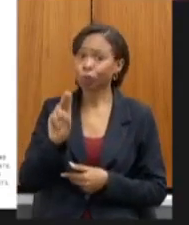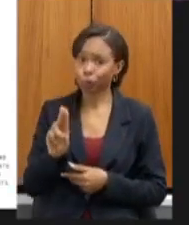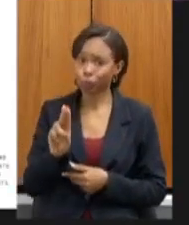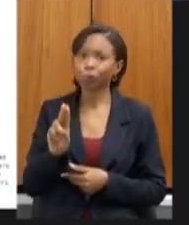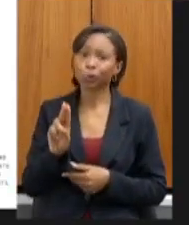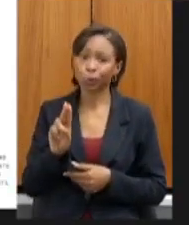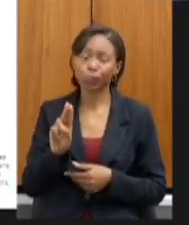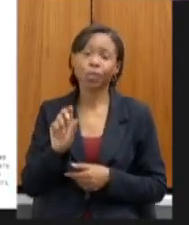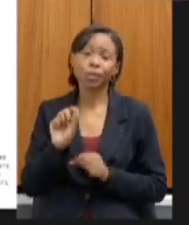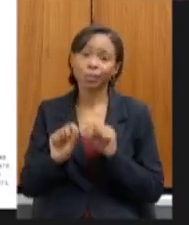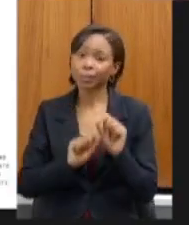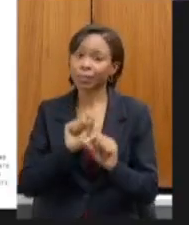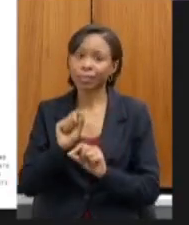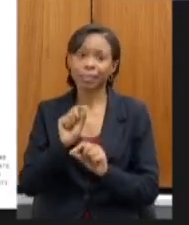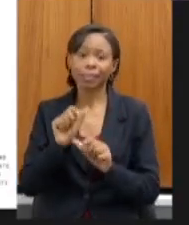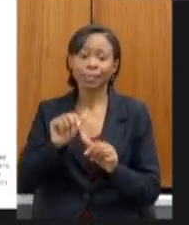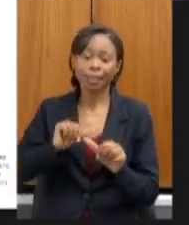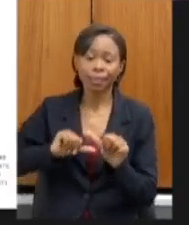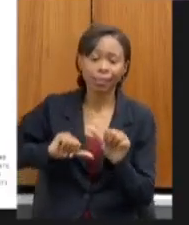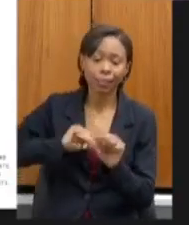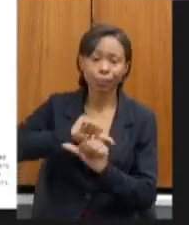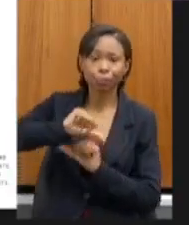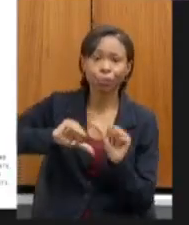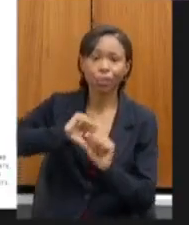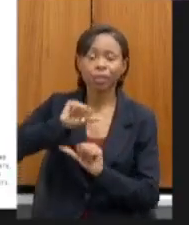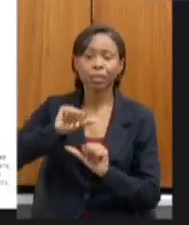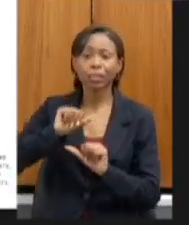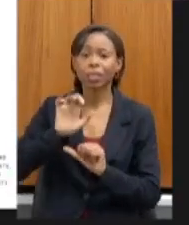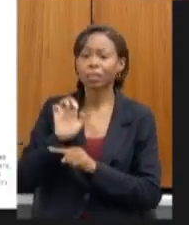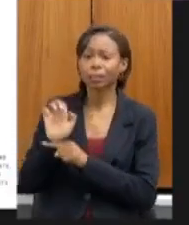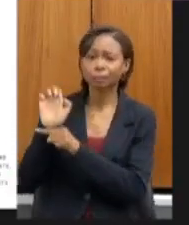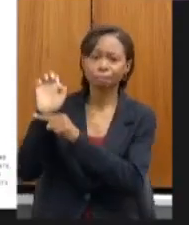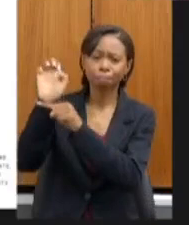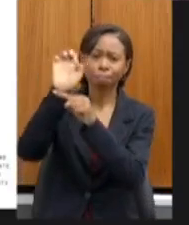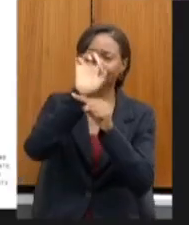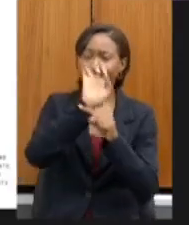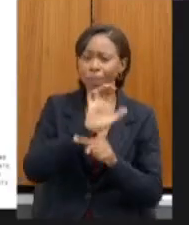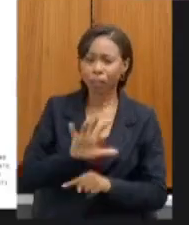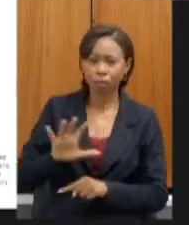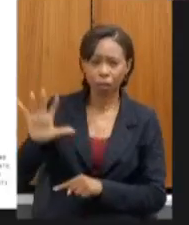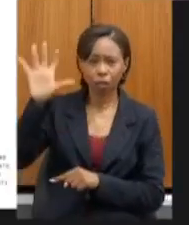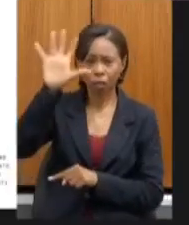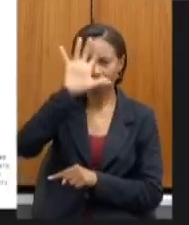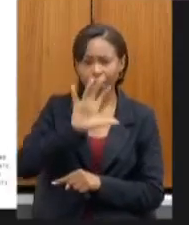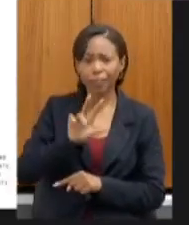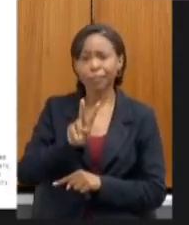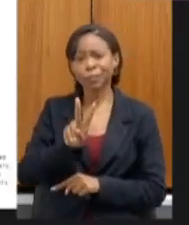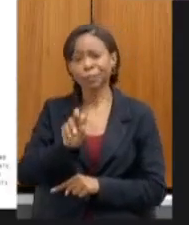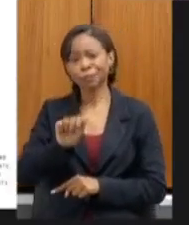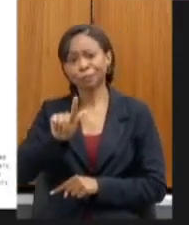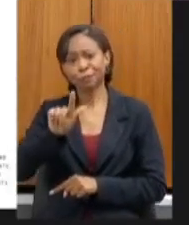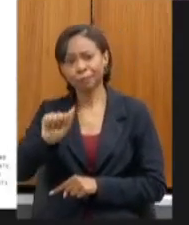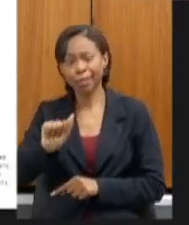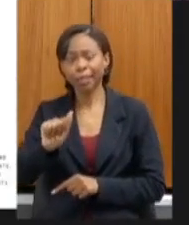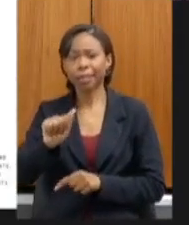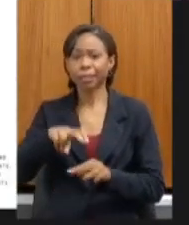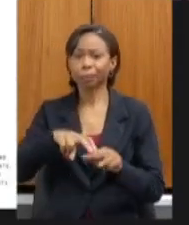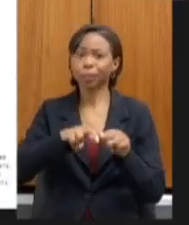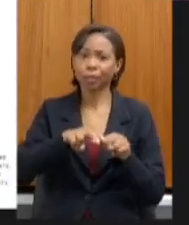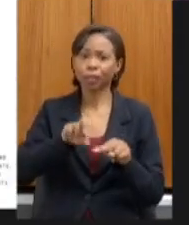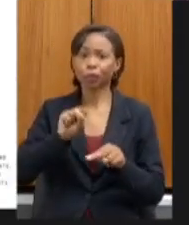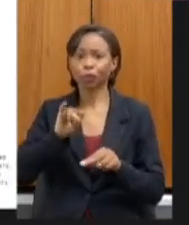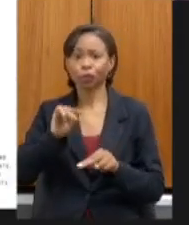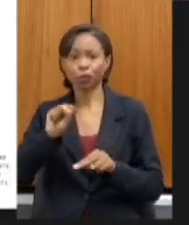condição de transição por todos os estados do Brasil de vagas em relação à posição desses